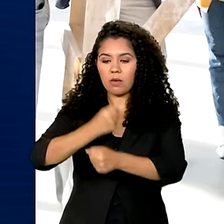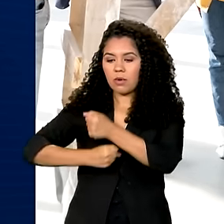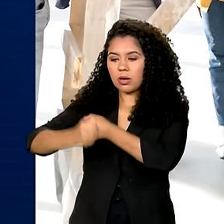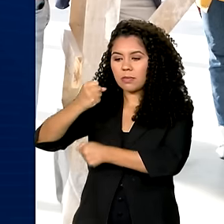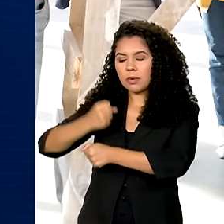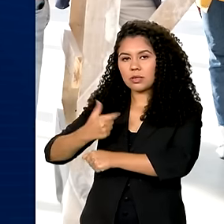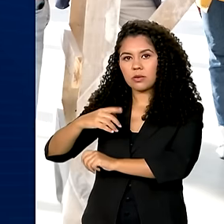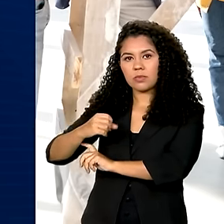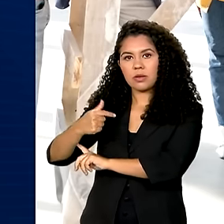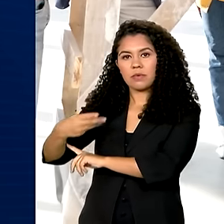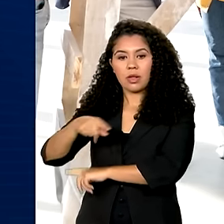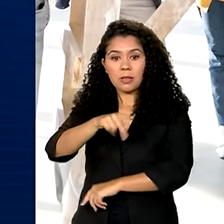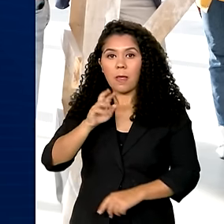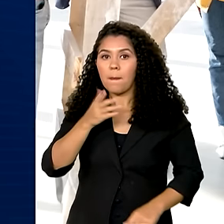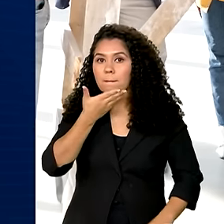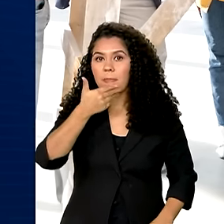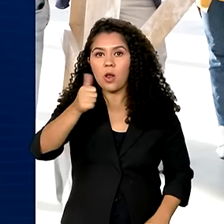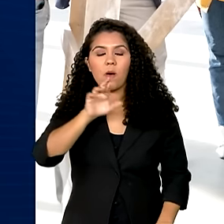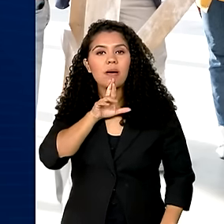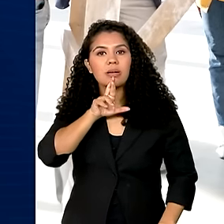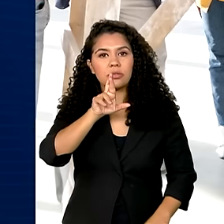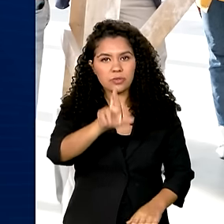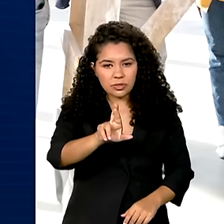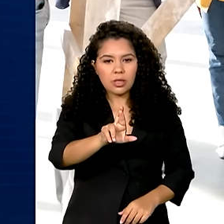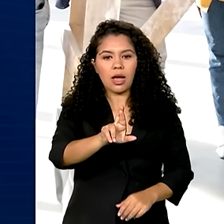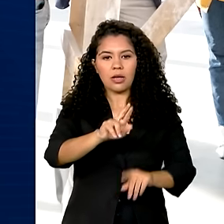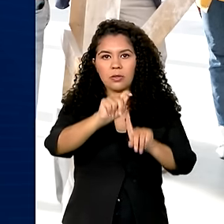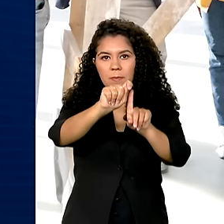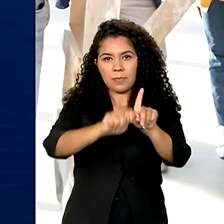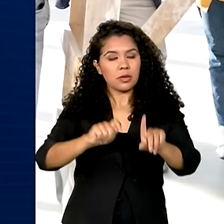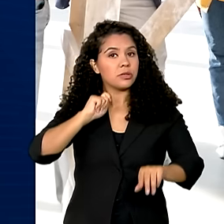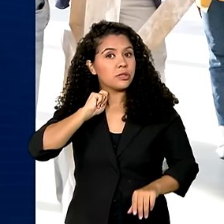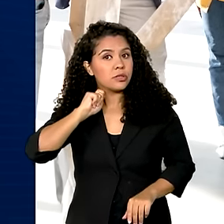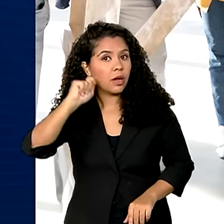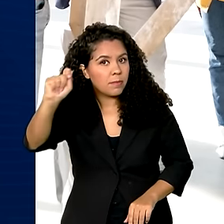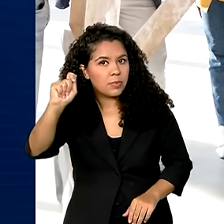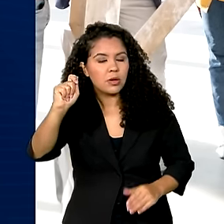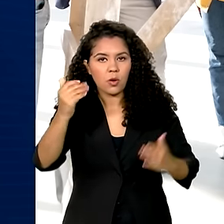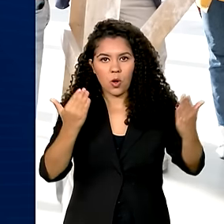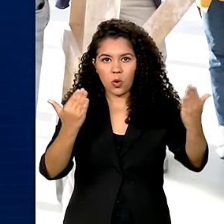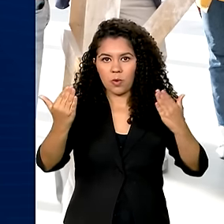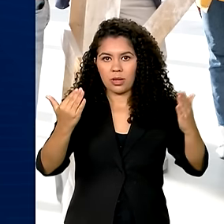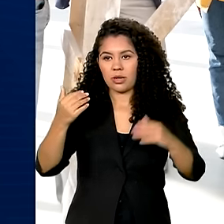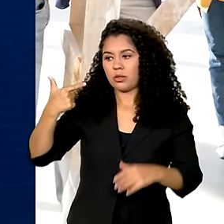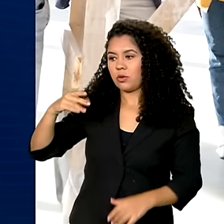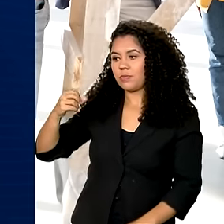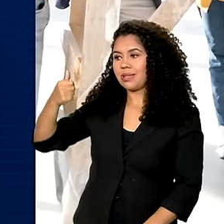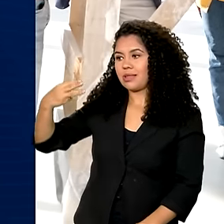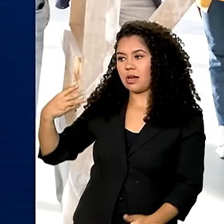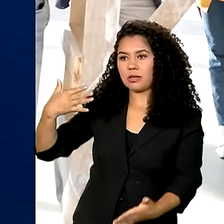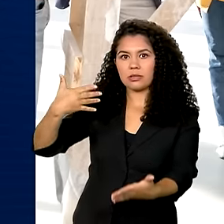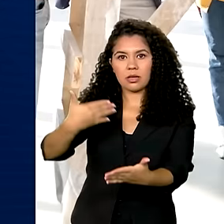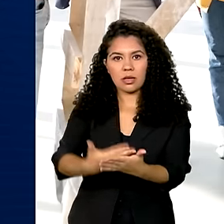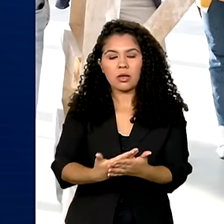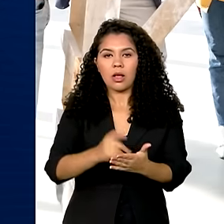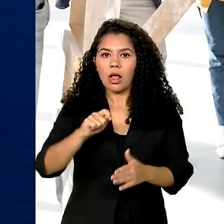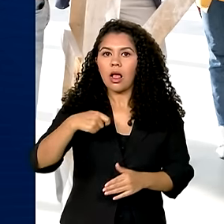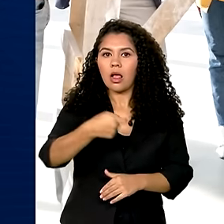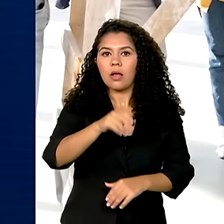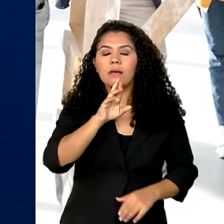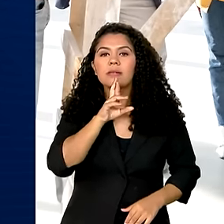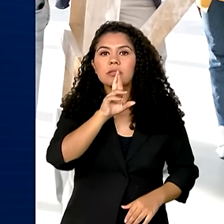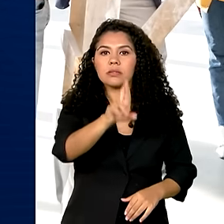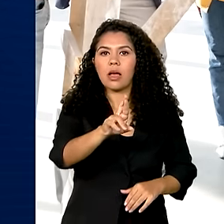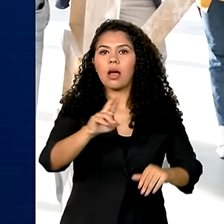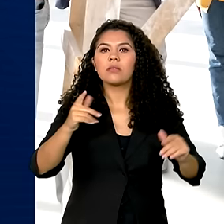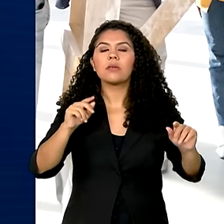Este foi o melhor número registrado para um mês de abril desde 2013. O saldo é o resultado da